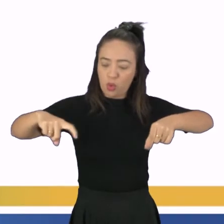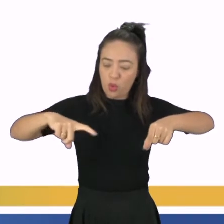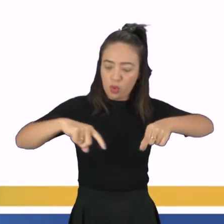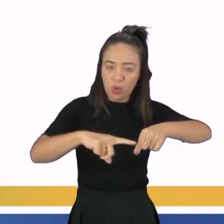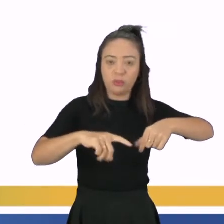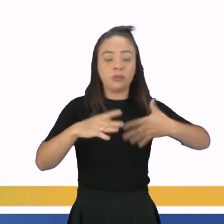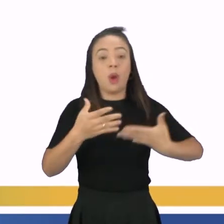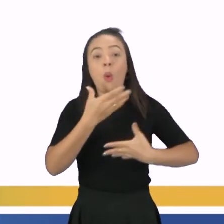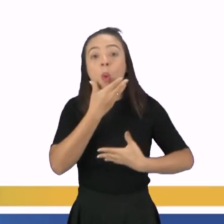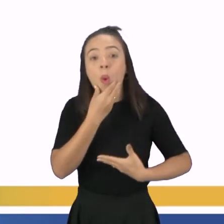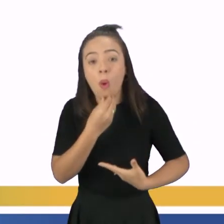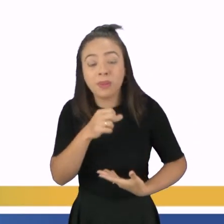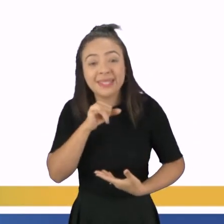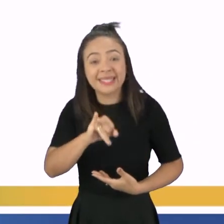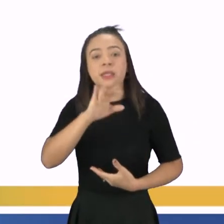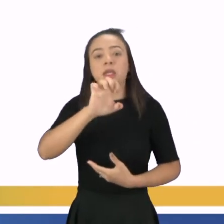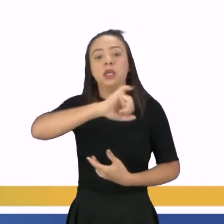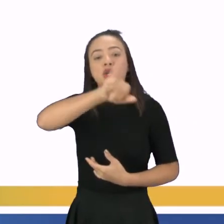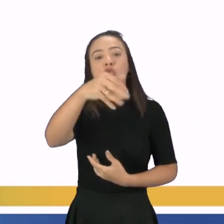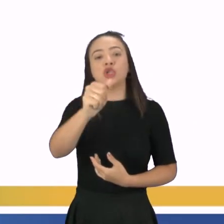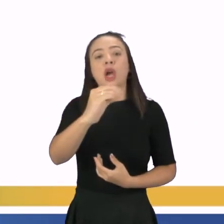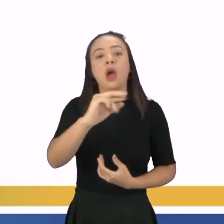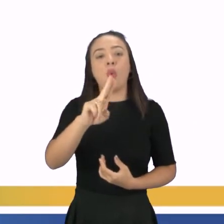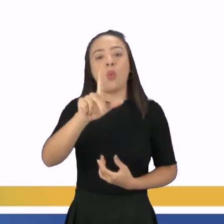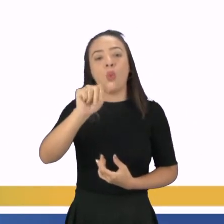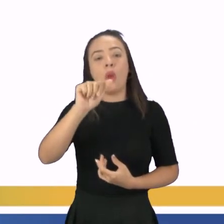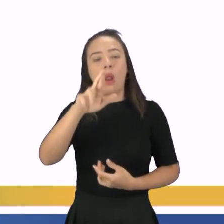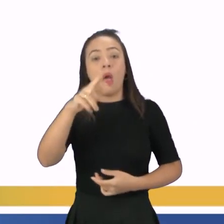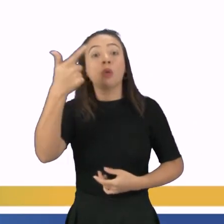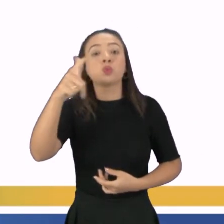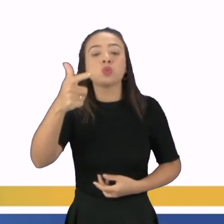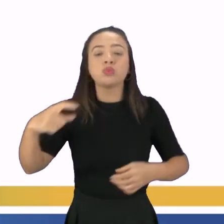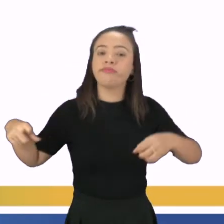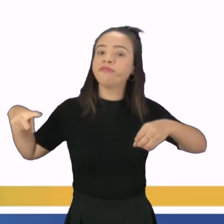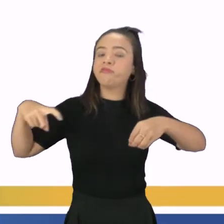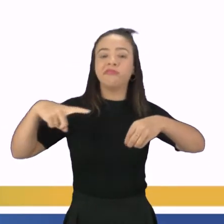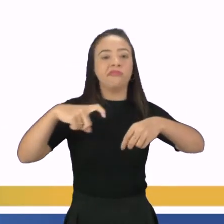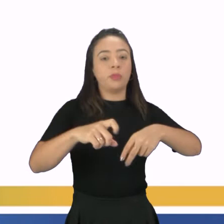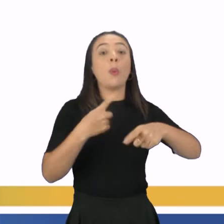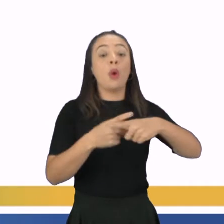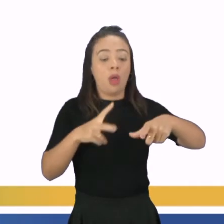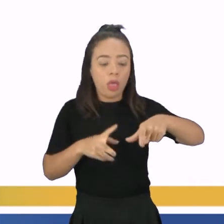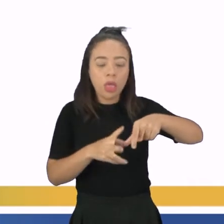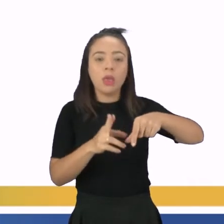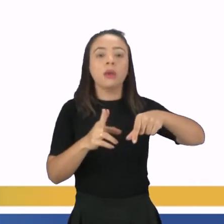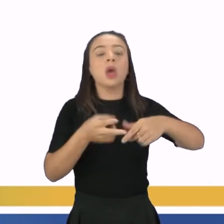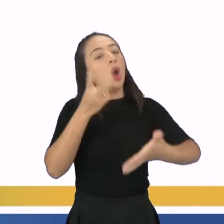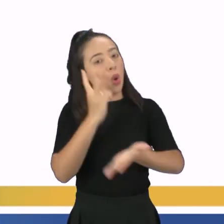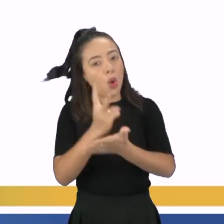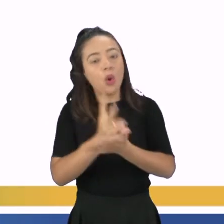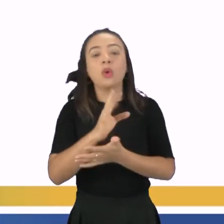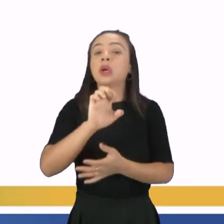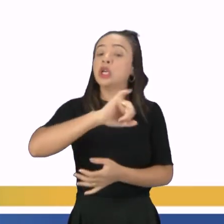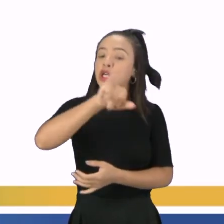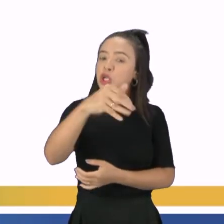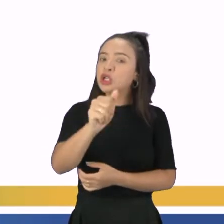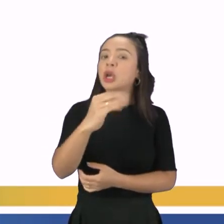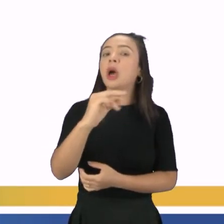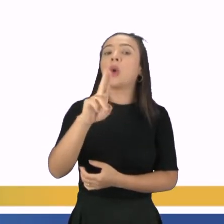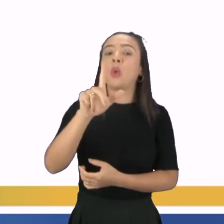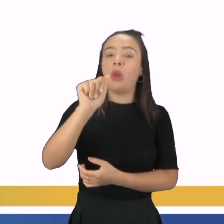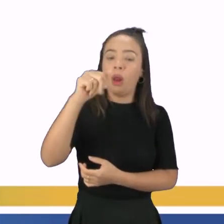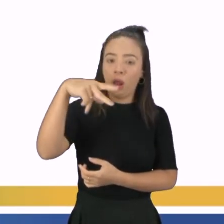quando ele ejacula Ele não vai ter naquele líquido ejaculatório espermatozoides, tá? Ele vai continuar ejaculando, tá? Porque lembra lá